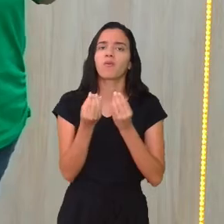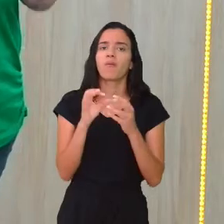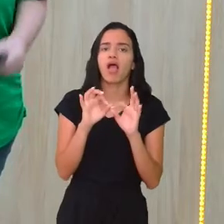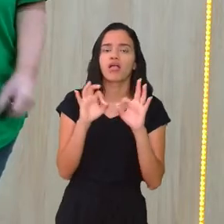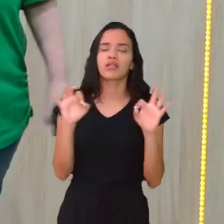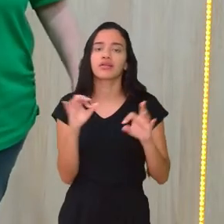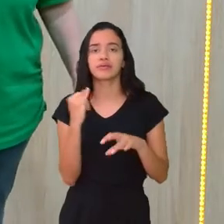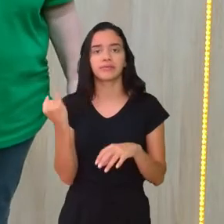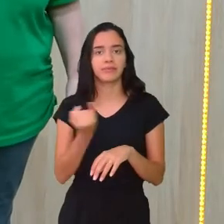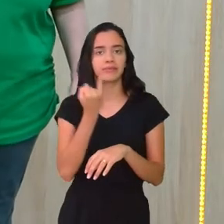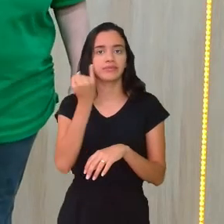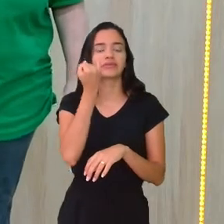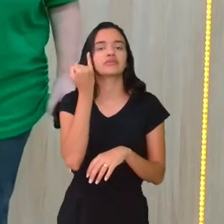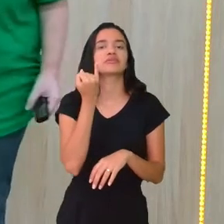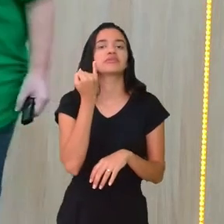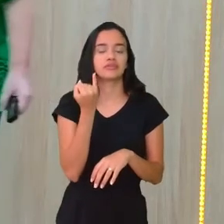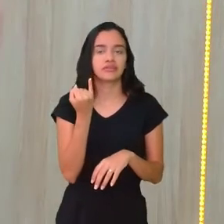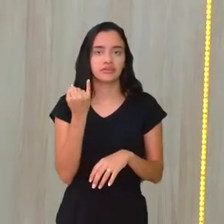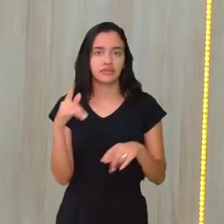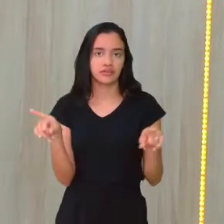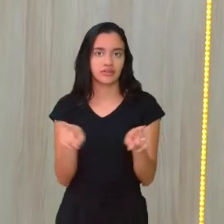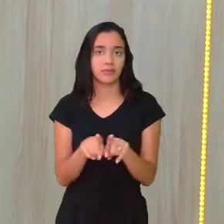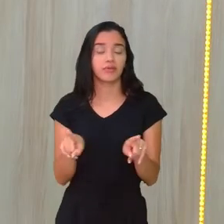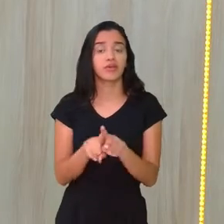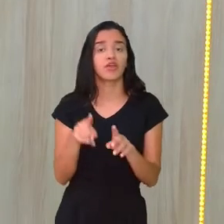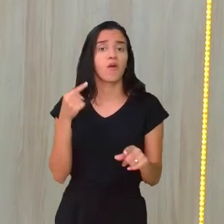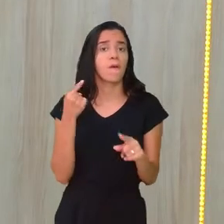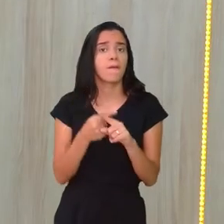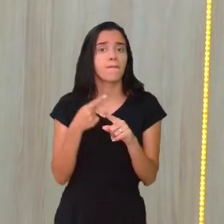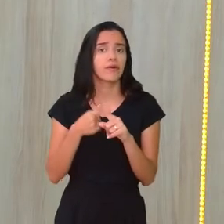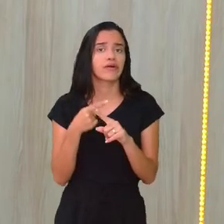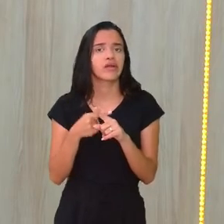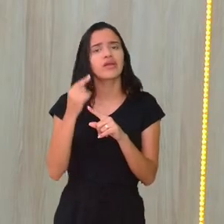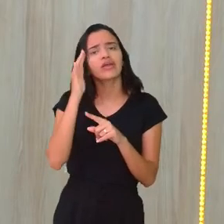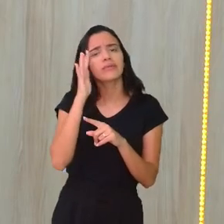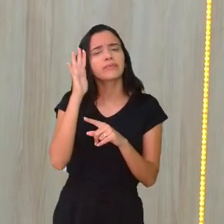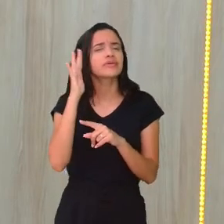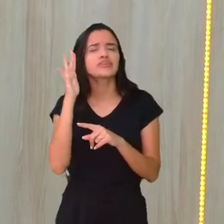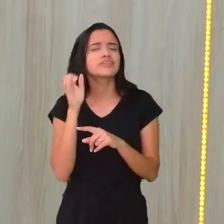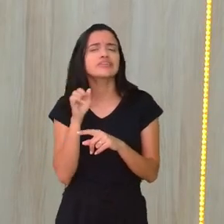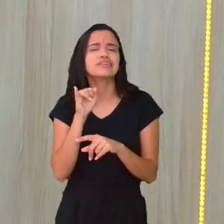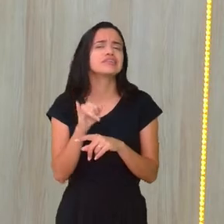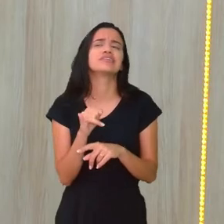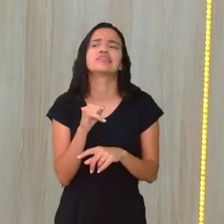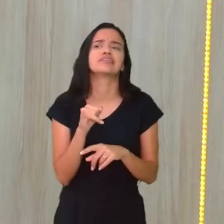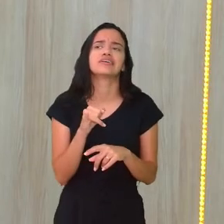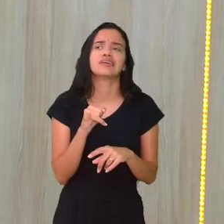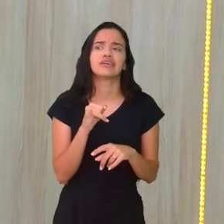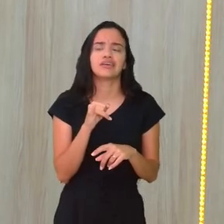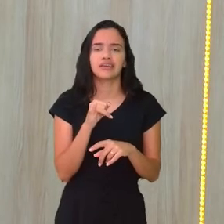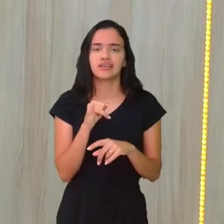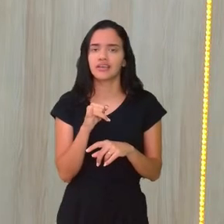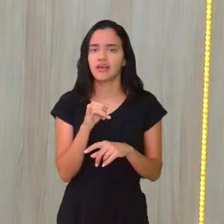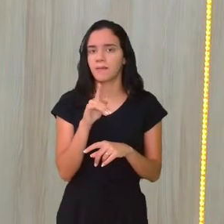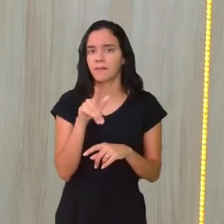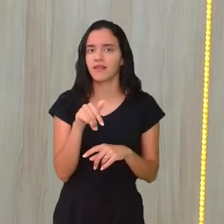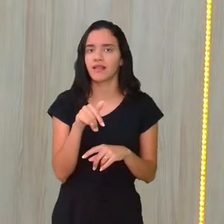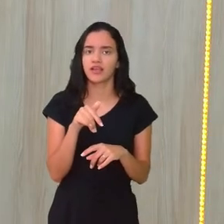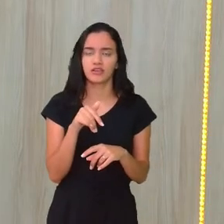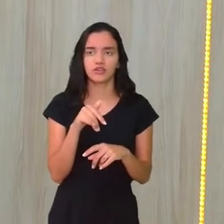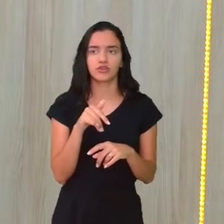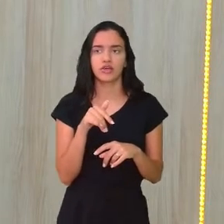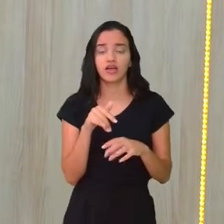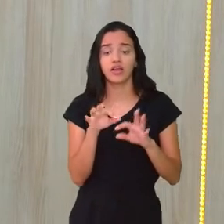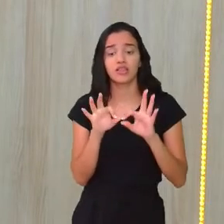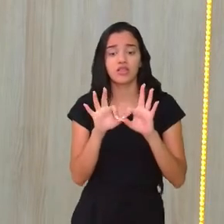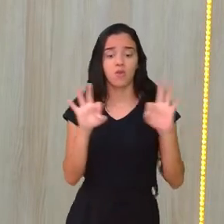importante e ser perpendicular. Por quê? Imagina! E se eu contasse assim? Isso não é a